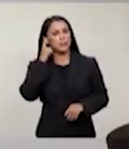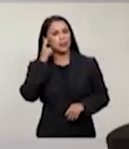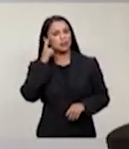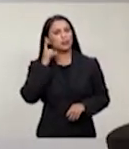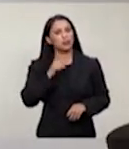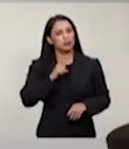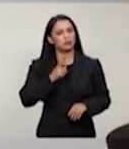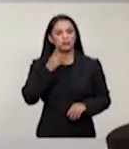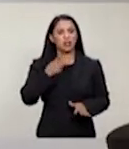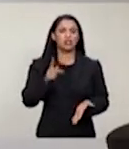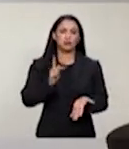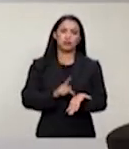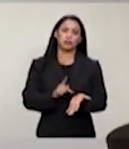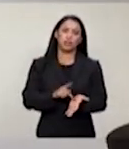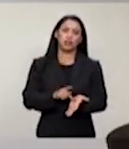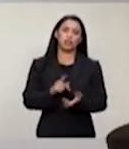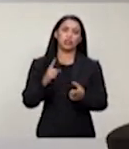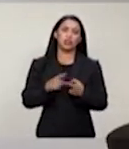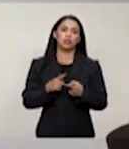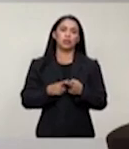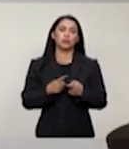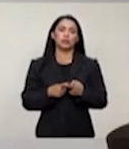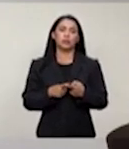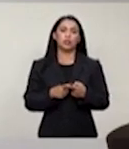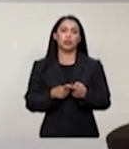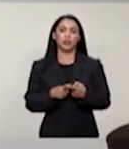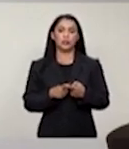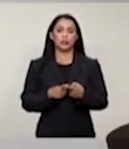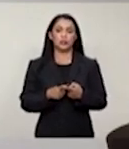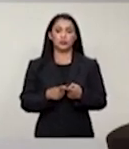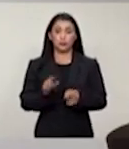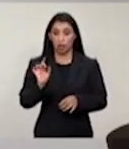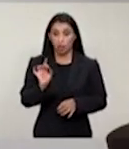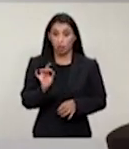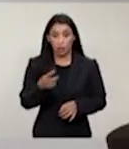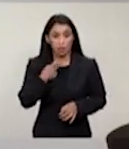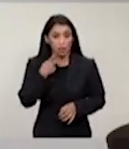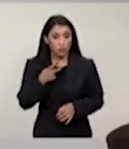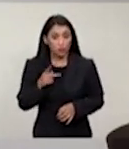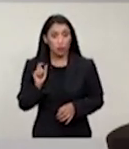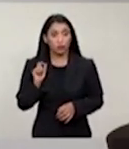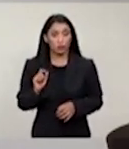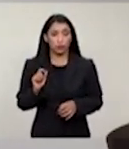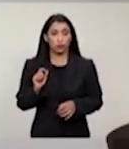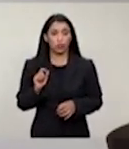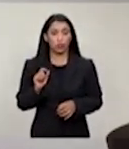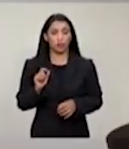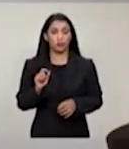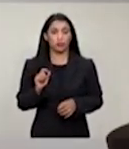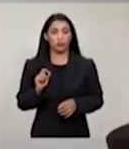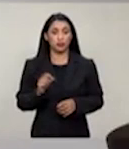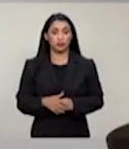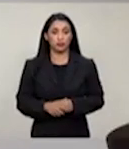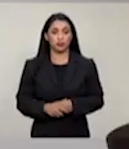honestos, porque estavam apenas a fazer menção a uma parte,